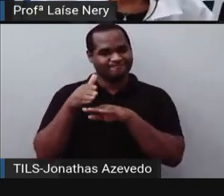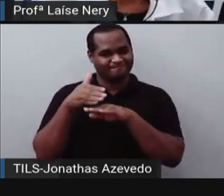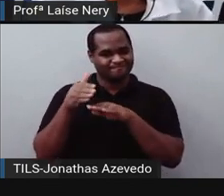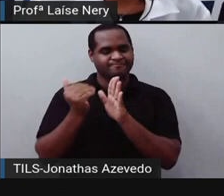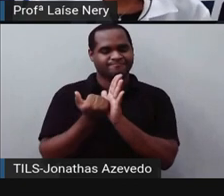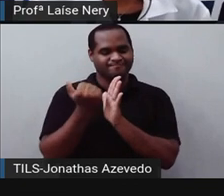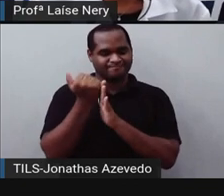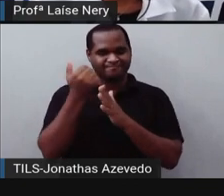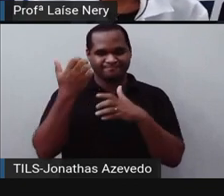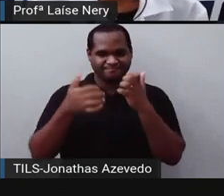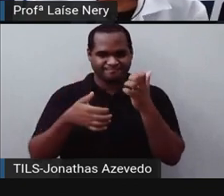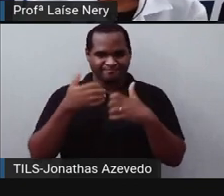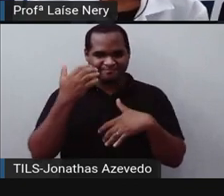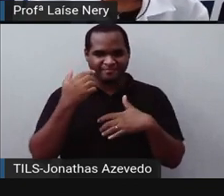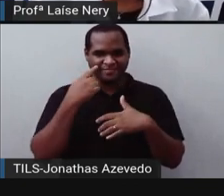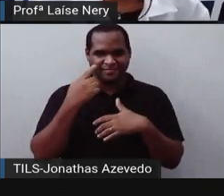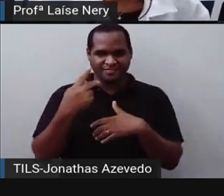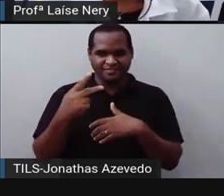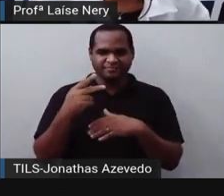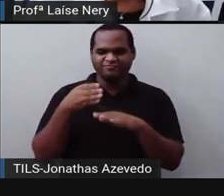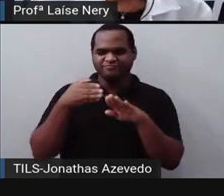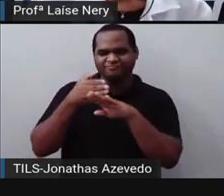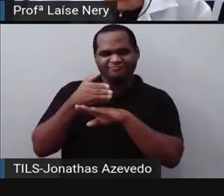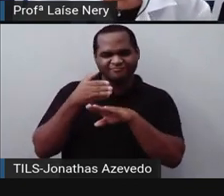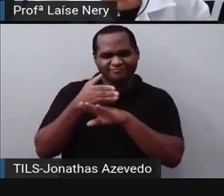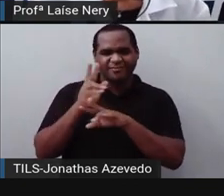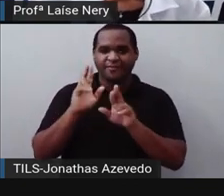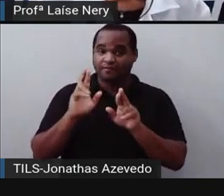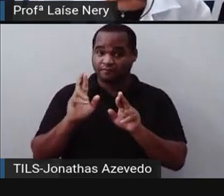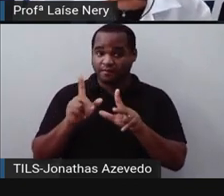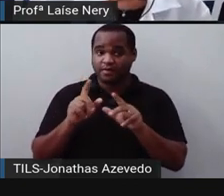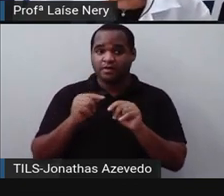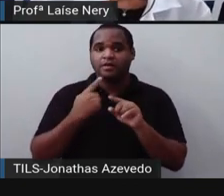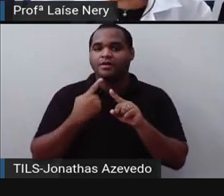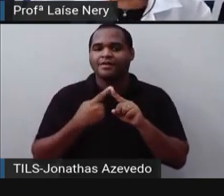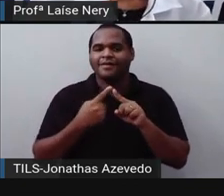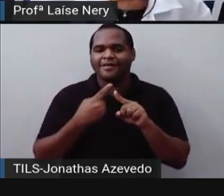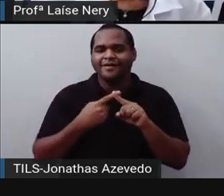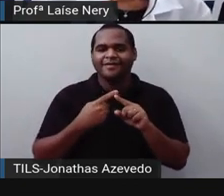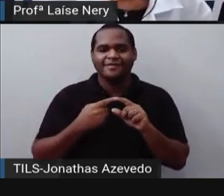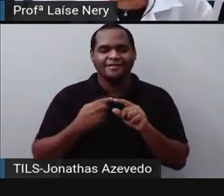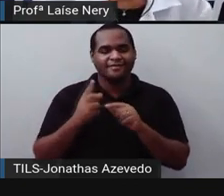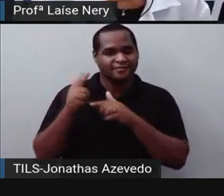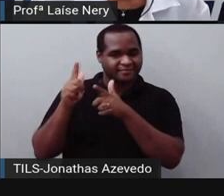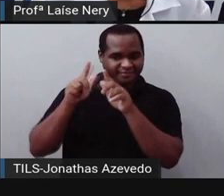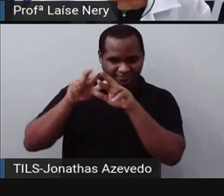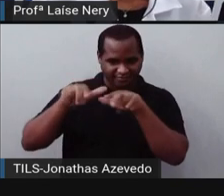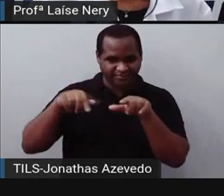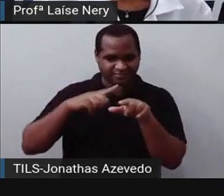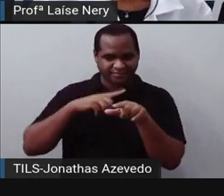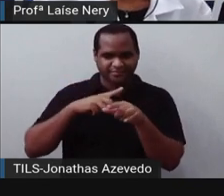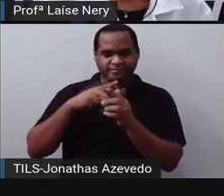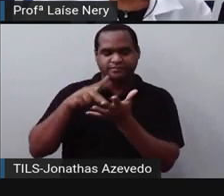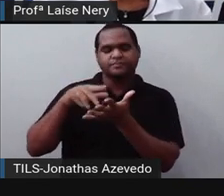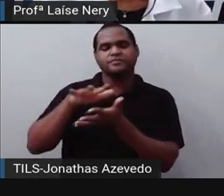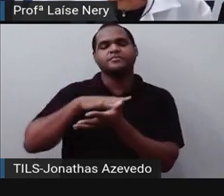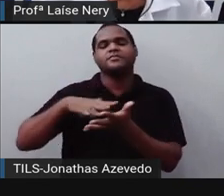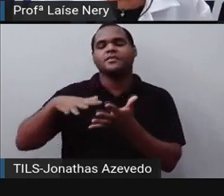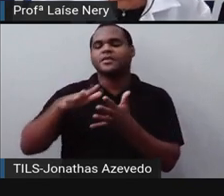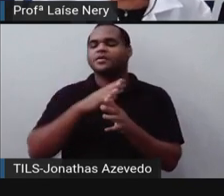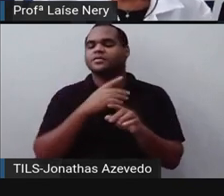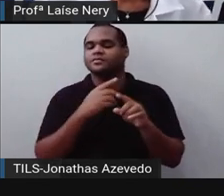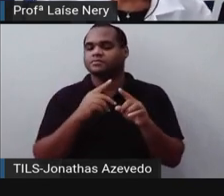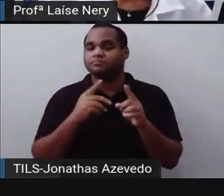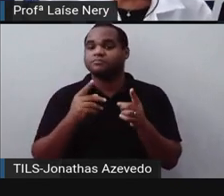explicar. Por que ele é o intruso? Porque todos os outros sólidos geométricos são